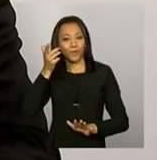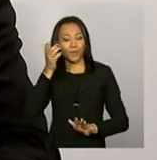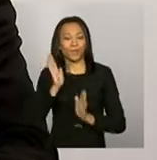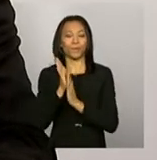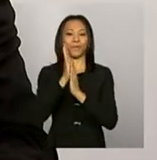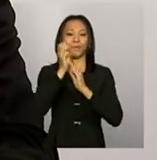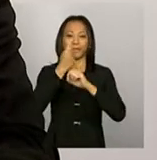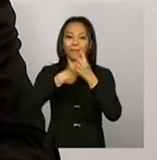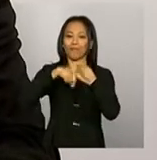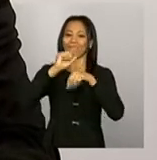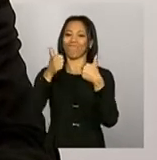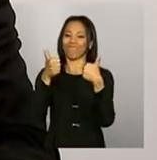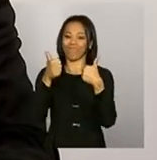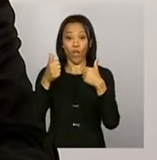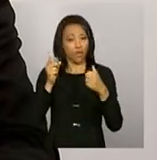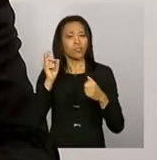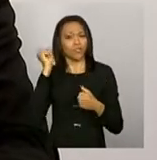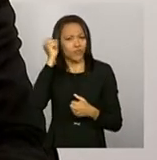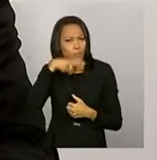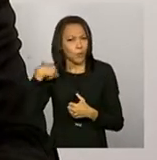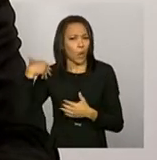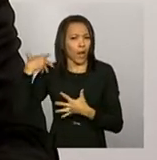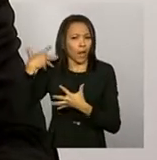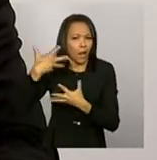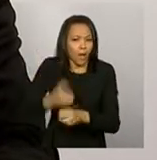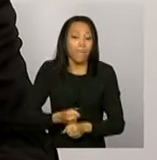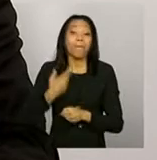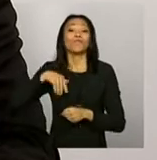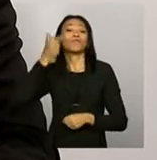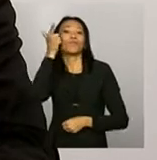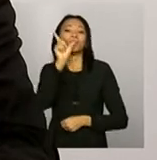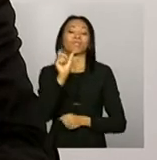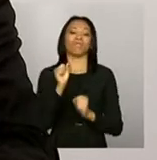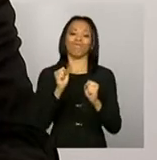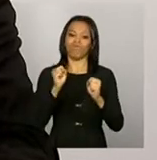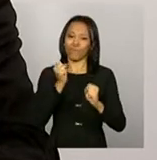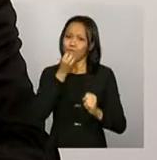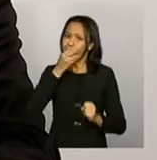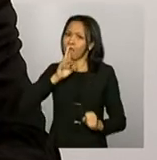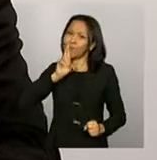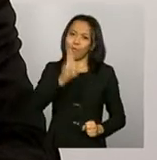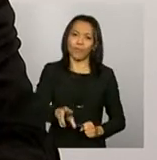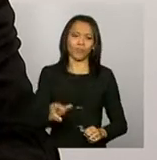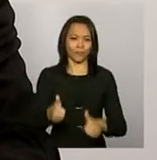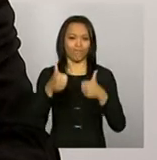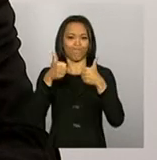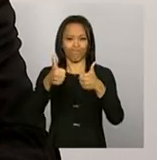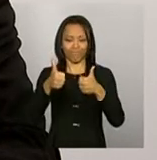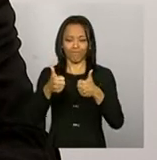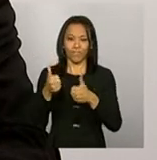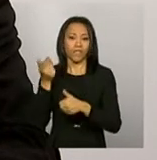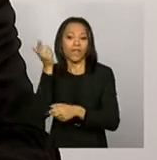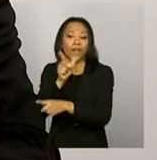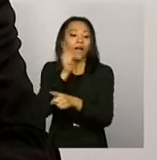porque, com todas as dificuldades, os resultados que nós estamos acontecendo são muito grandes, são muito valorosos, os impactos são muito grandes na população brasileira.